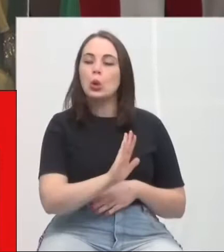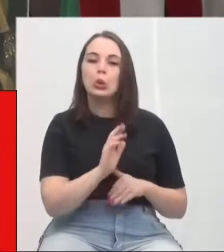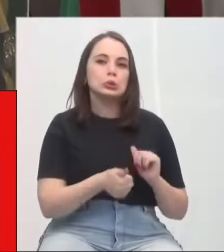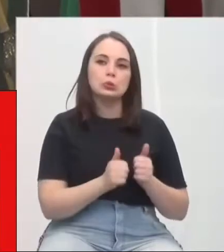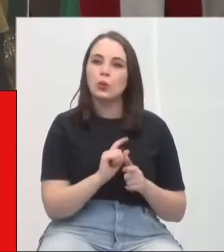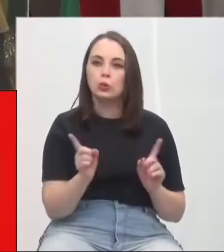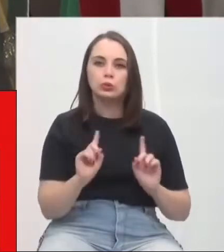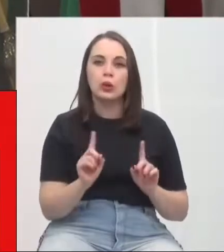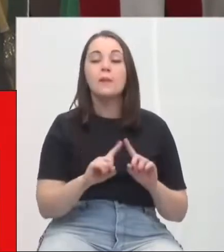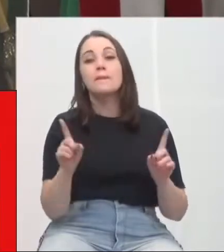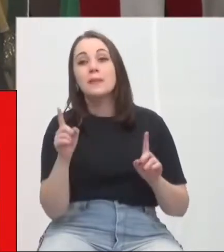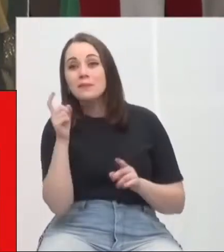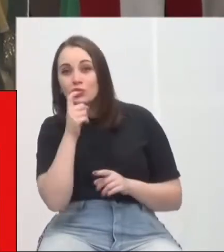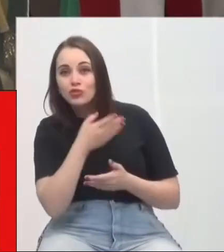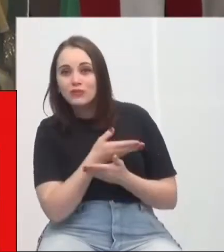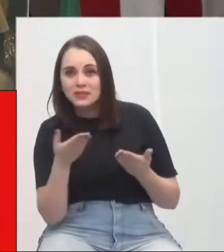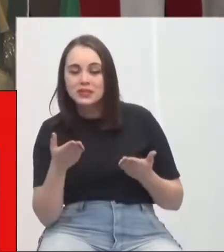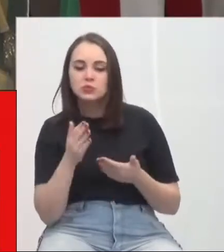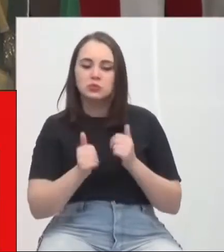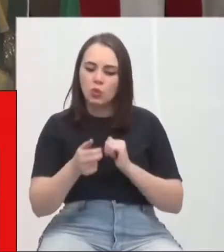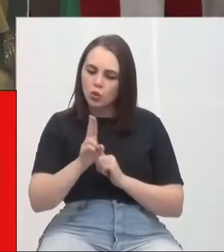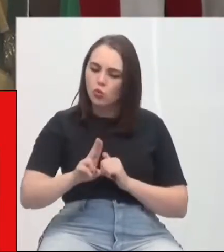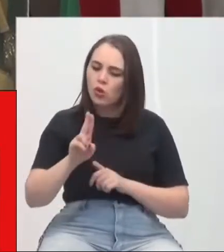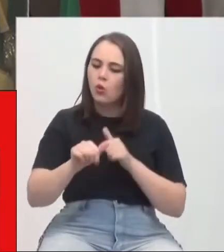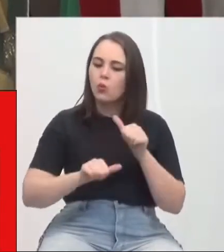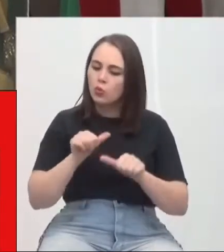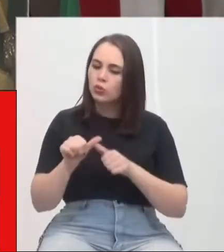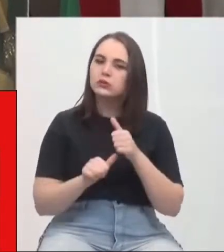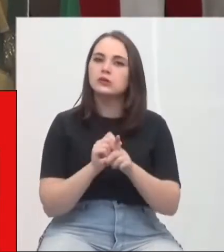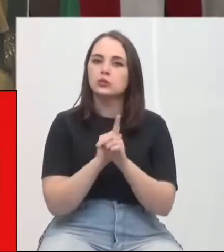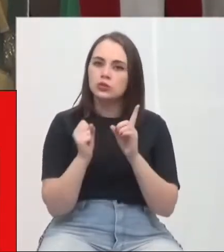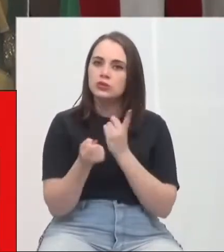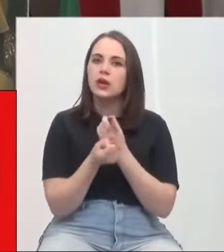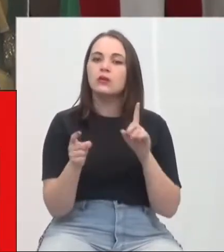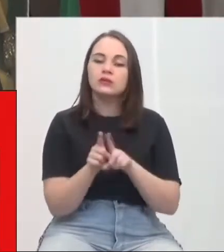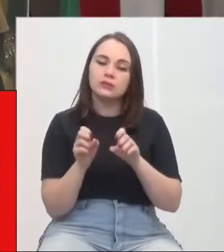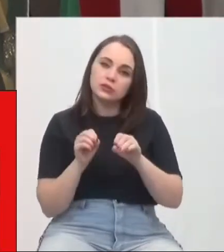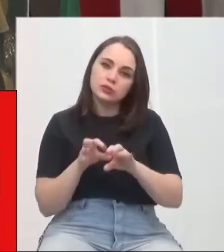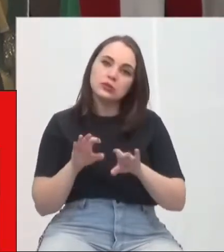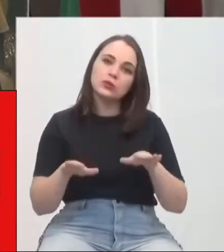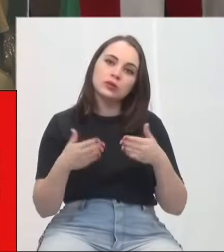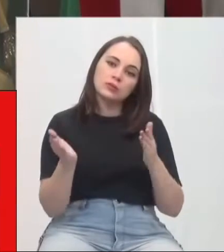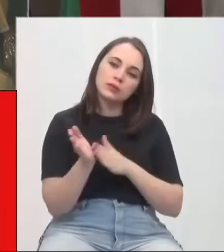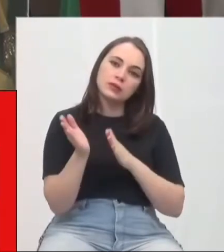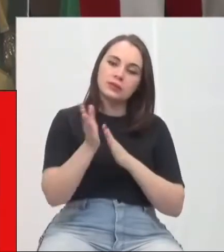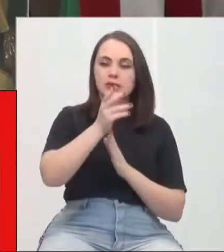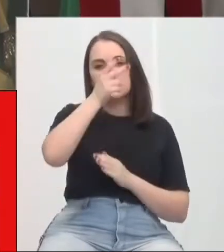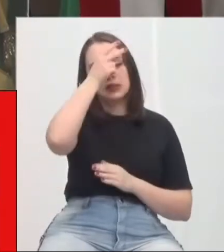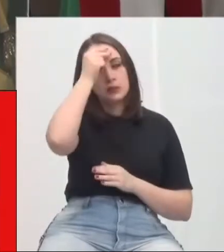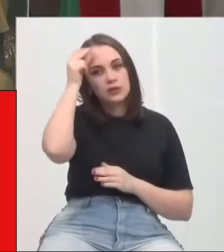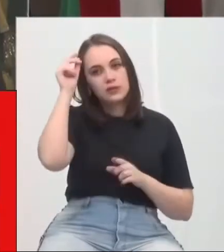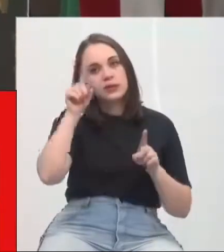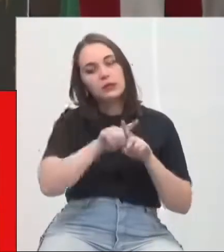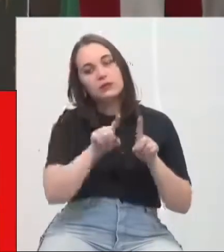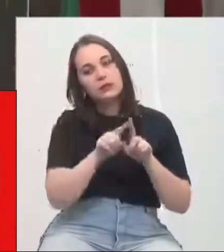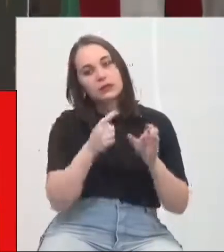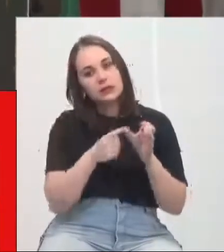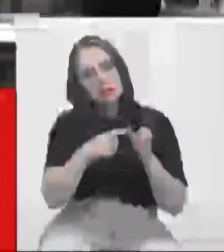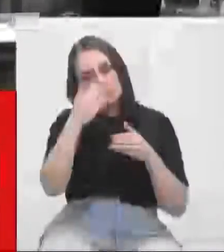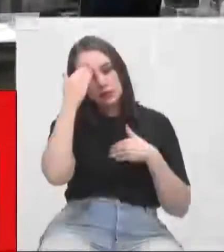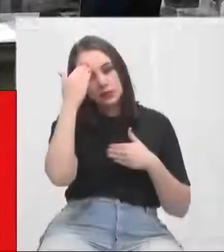ferramenta de transformação social e como ferramenta de educação. Então, parabéns ao prefeito, parabéns ao município. Obrigado, presidente.